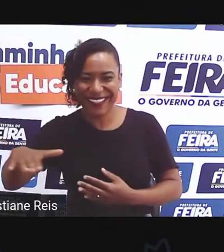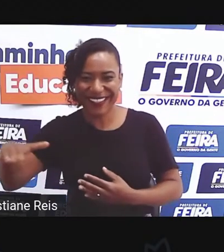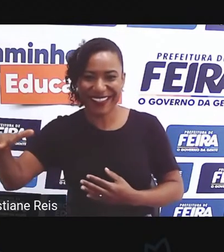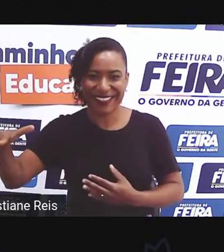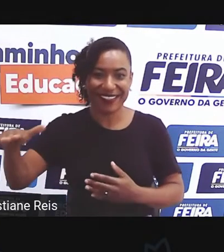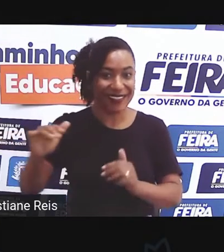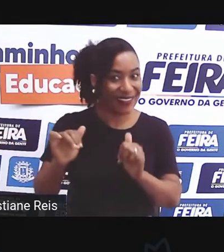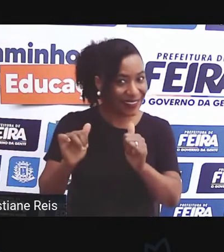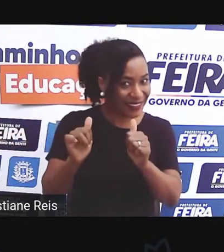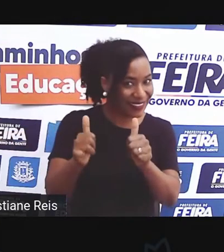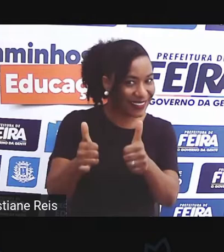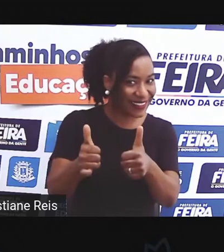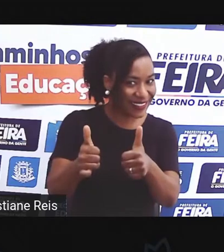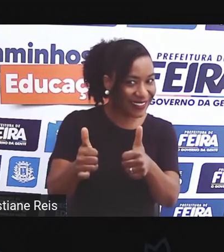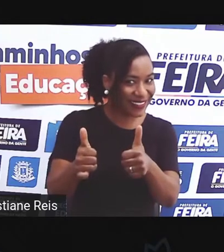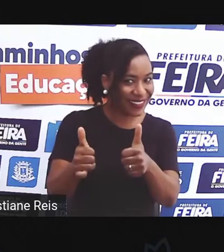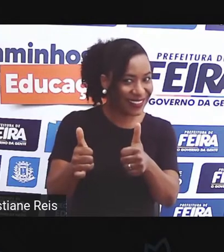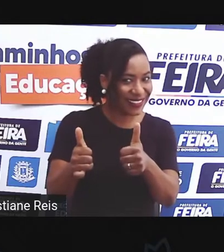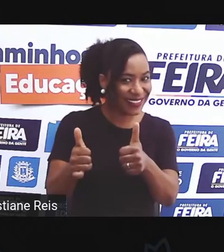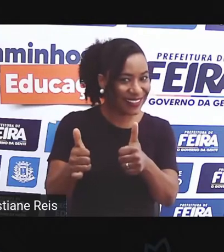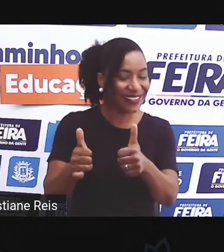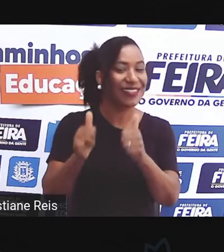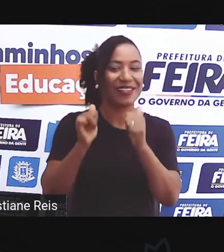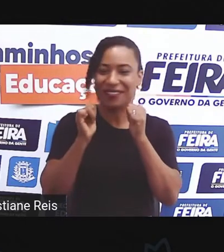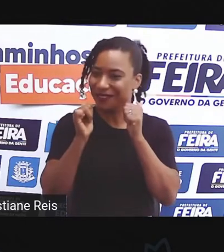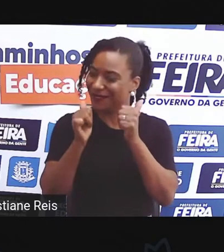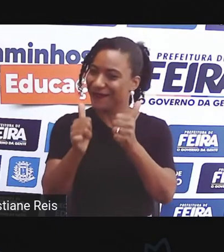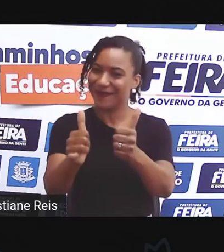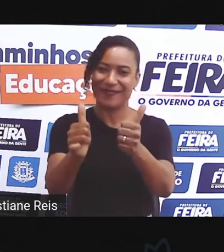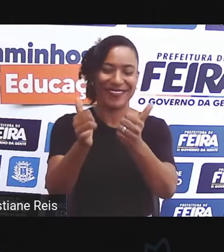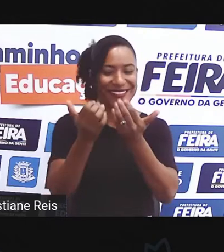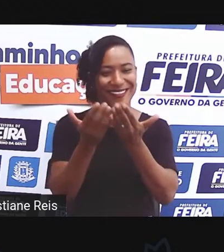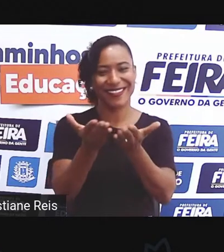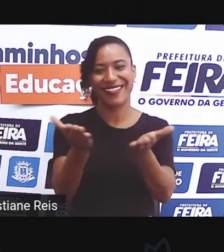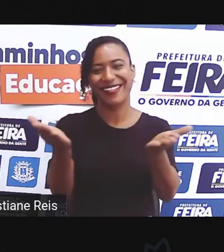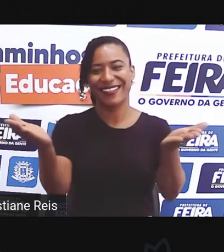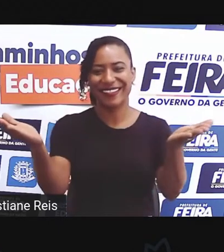Como é que vocês estão? Eu espero que vocês estejam bem!